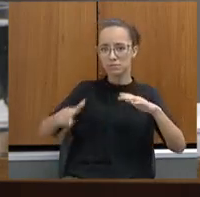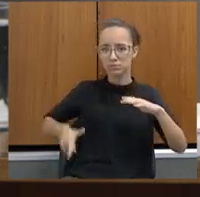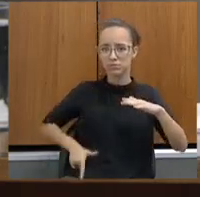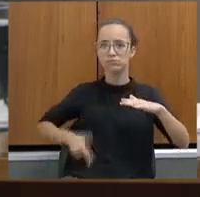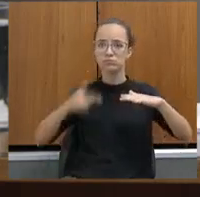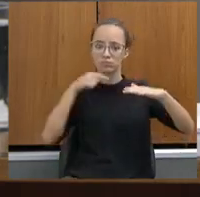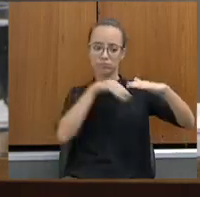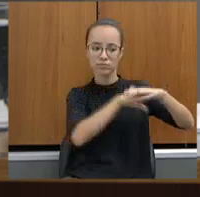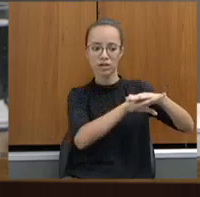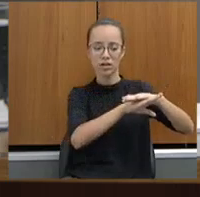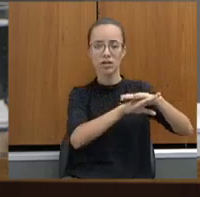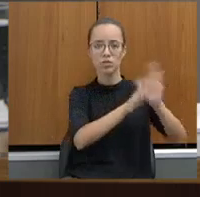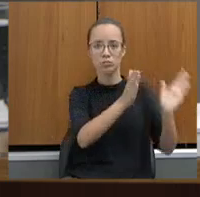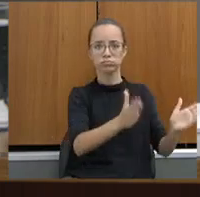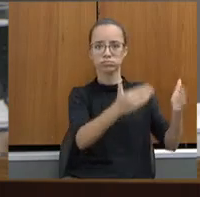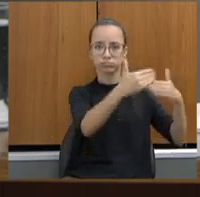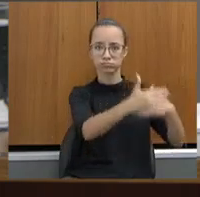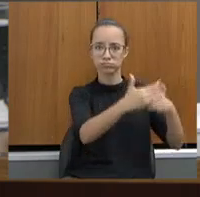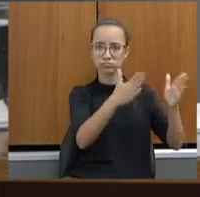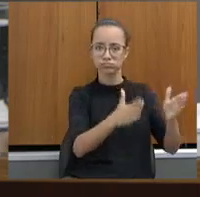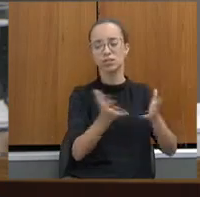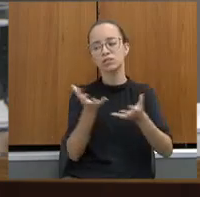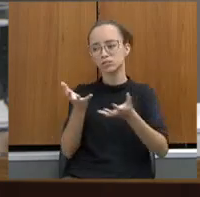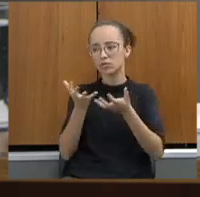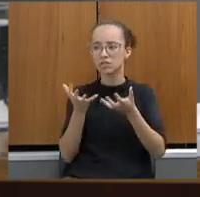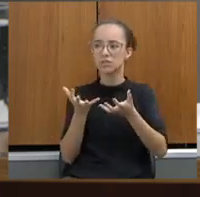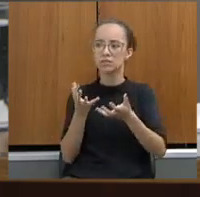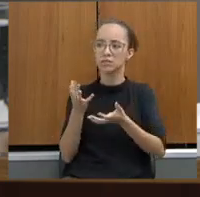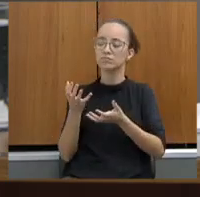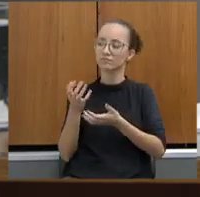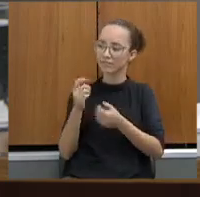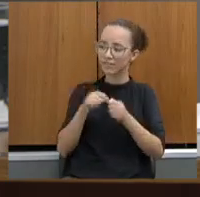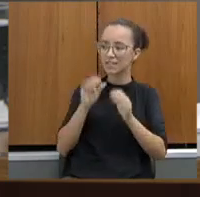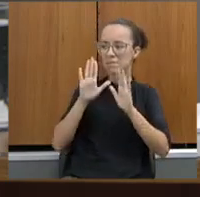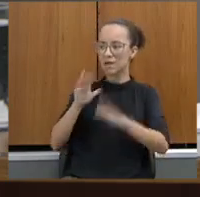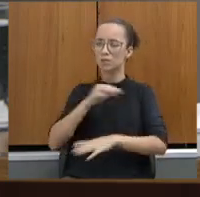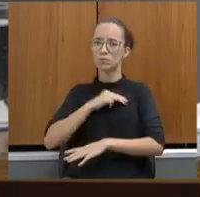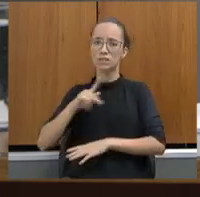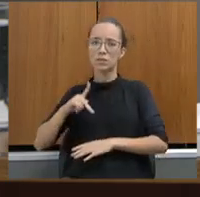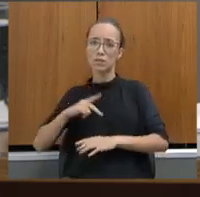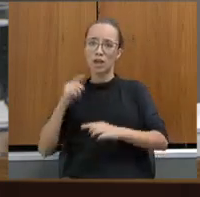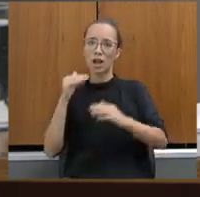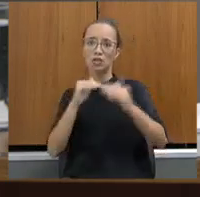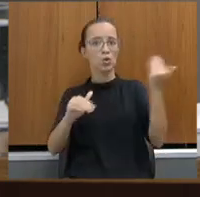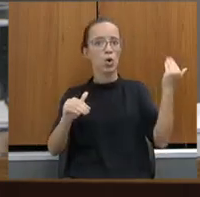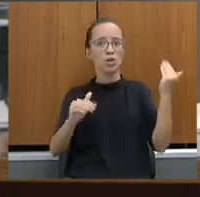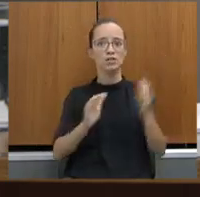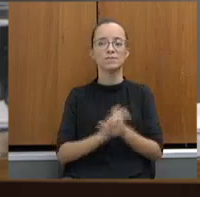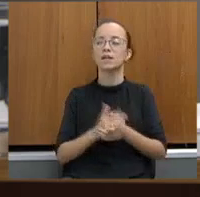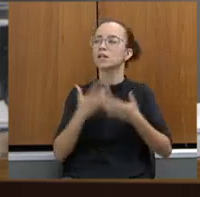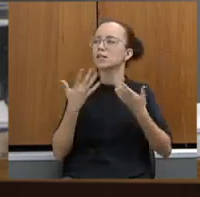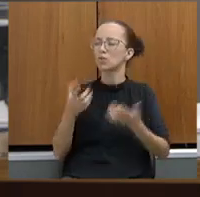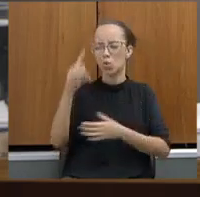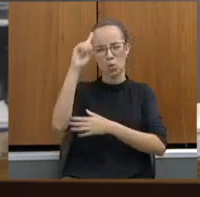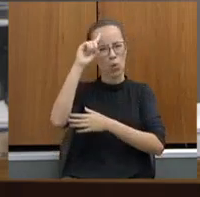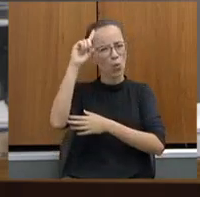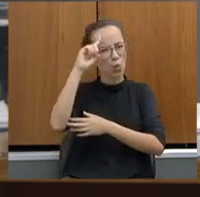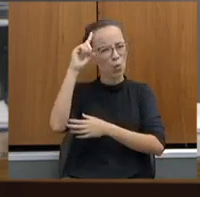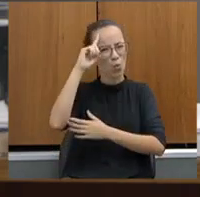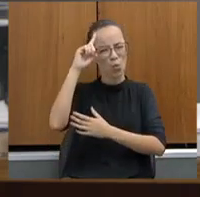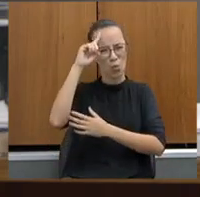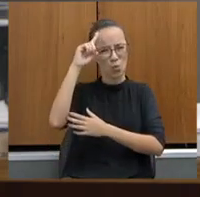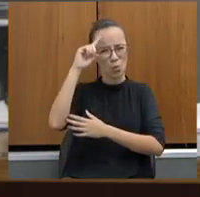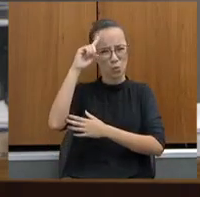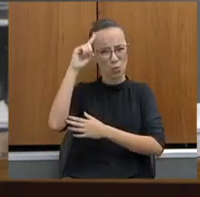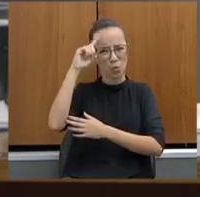ficar guardada no cofre e é isso que nós queremos fazer e o Ministério Público se opõe. Então, assim, é uma guerra diária, infelizmente, com o